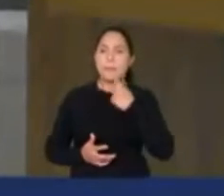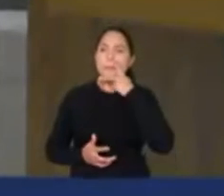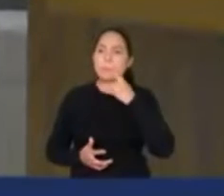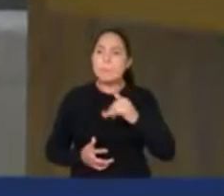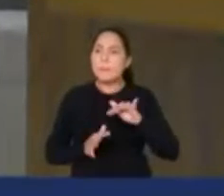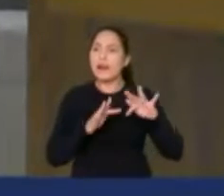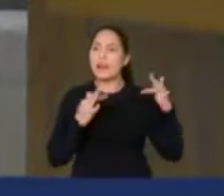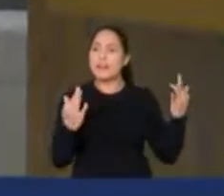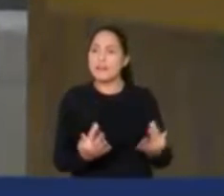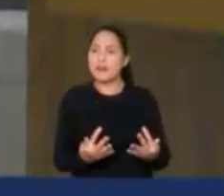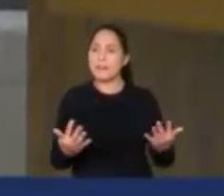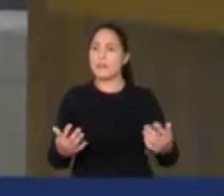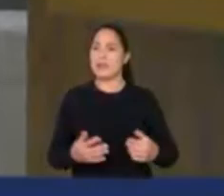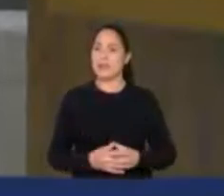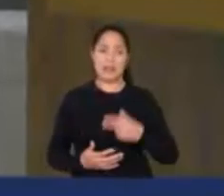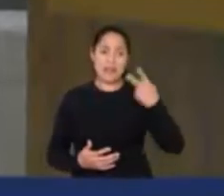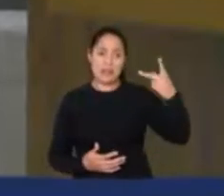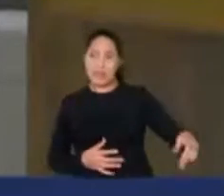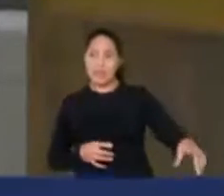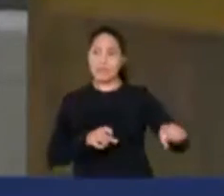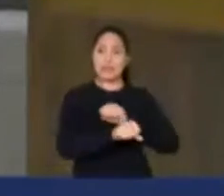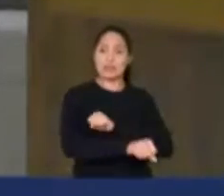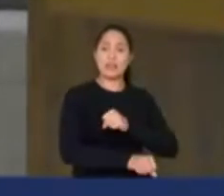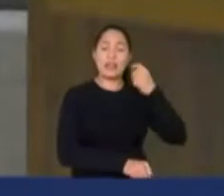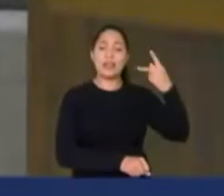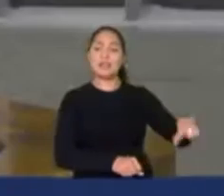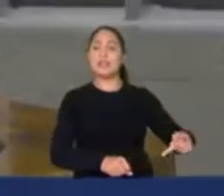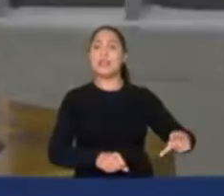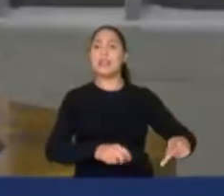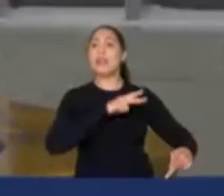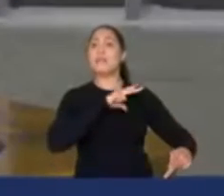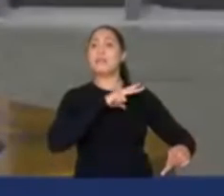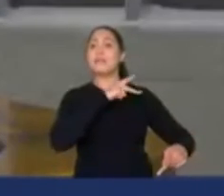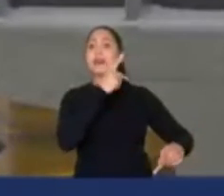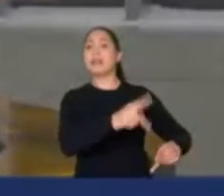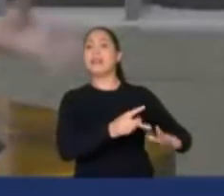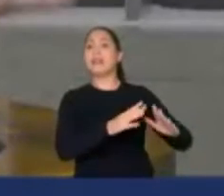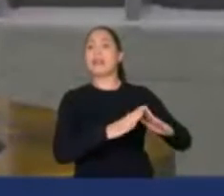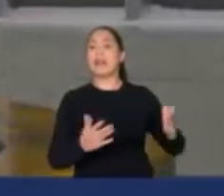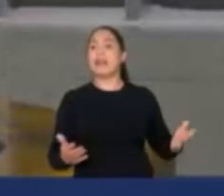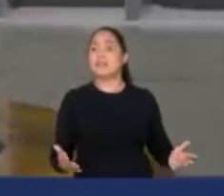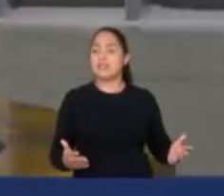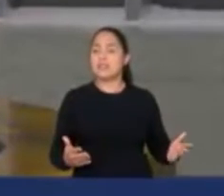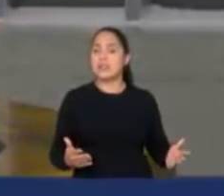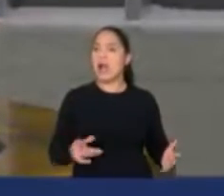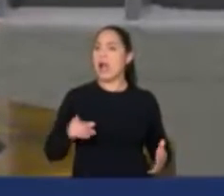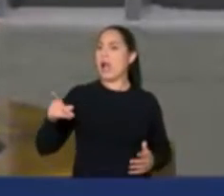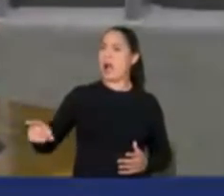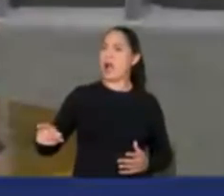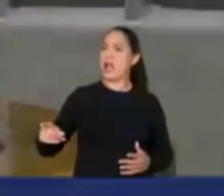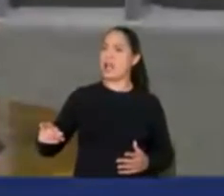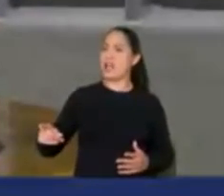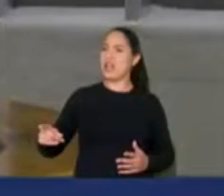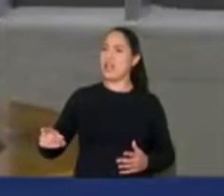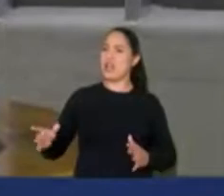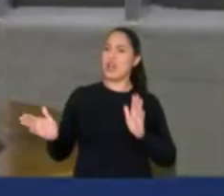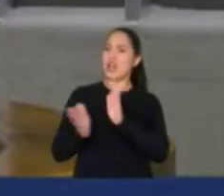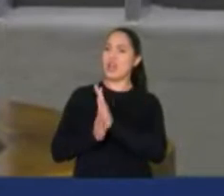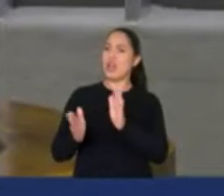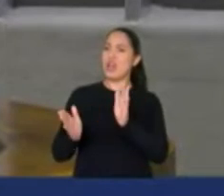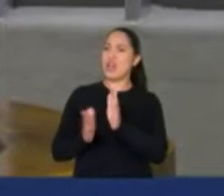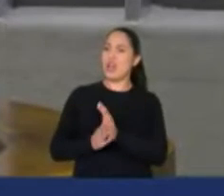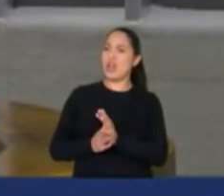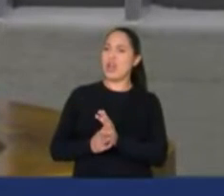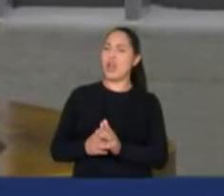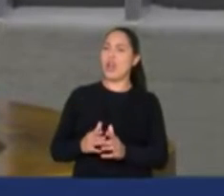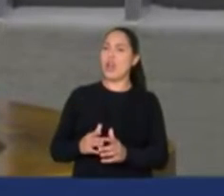é assassinado, repito, num espaço privado, seu filho faça um bolo com apologia às armas